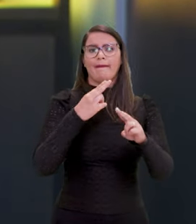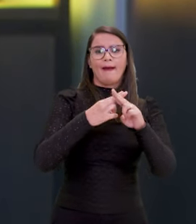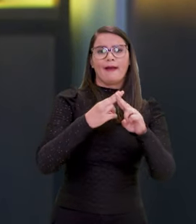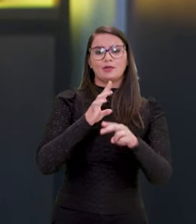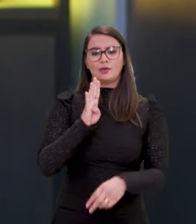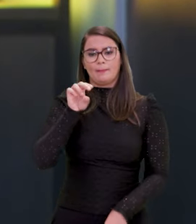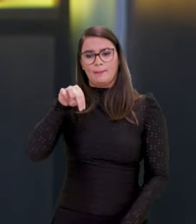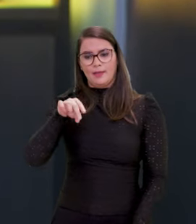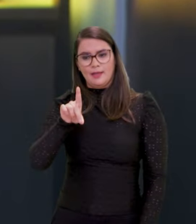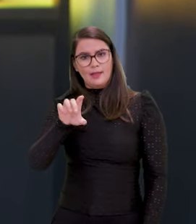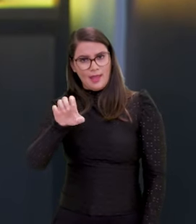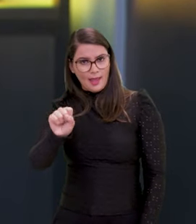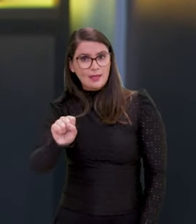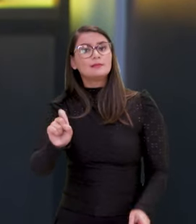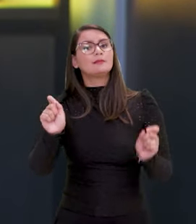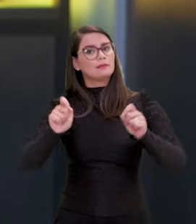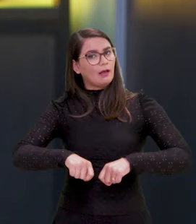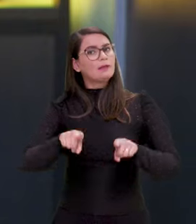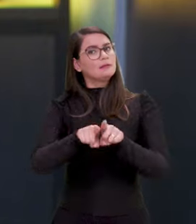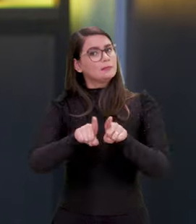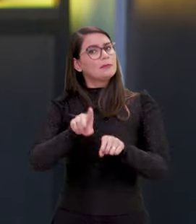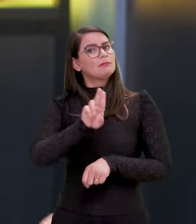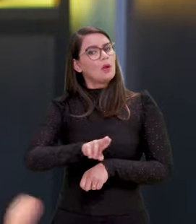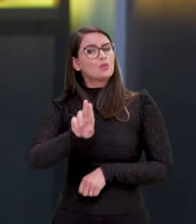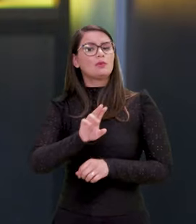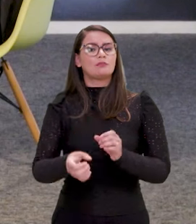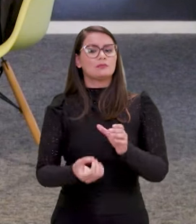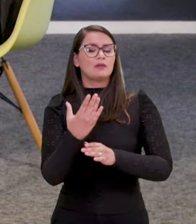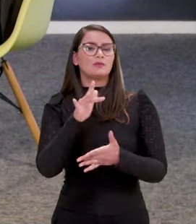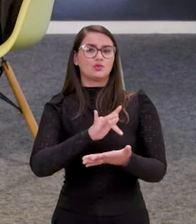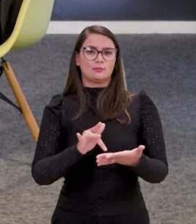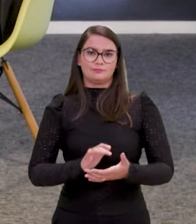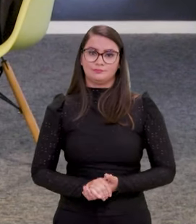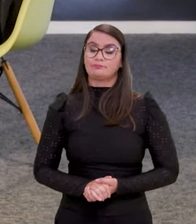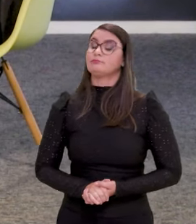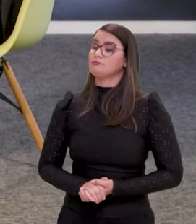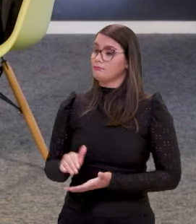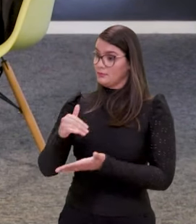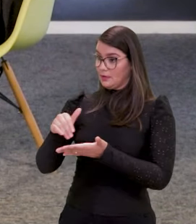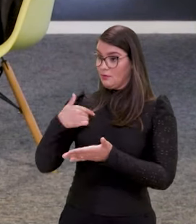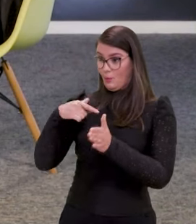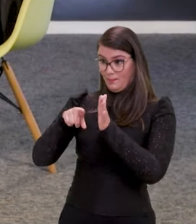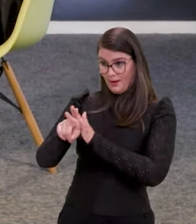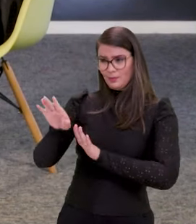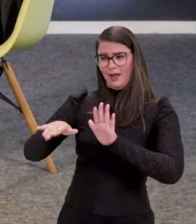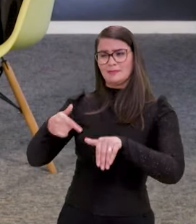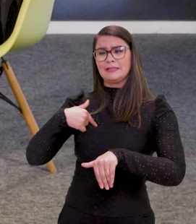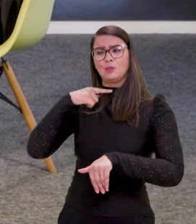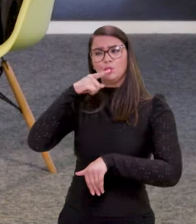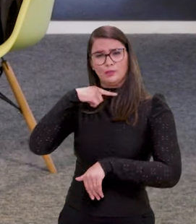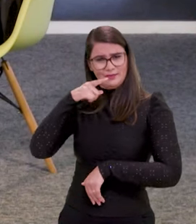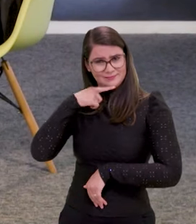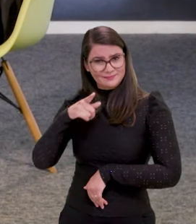Caixa, BNDES, também são possíveis para que eles efetivamente construam os seus serviços digitais. Secretário, agora vou fazer uma pergunta que às vezes até eu